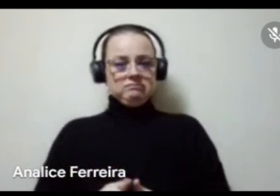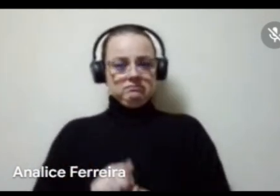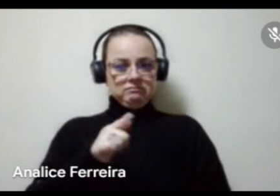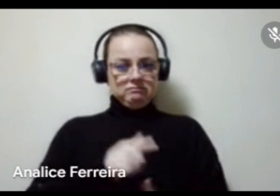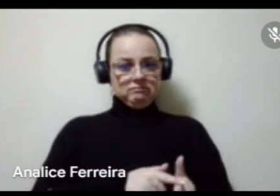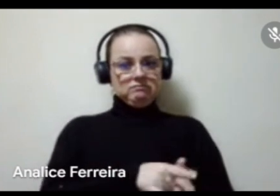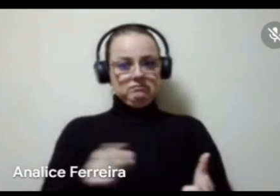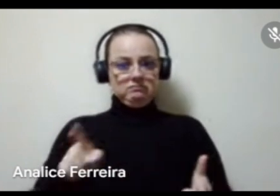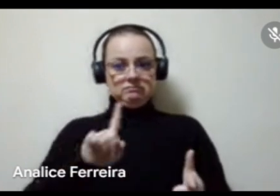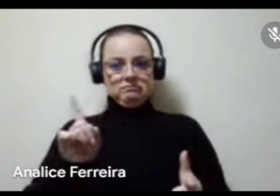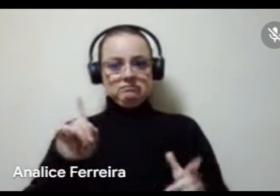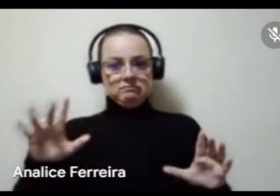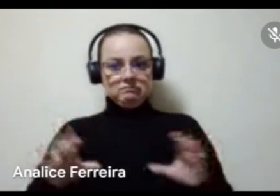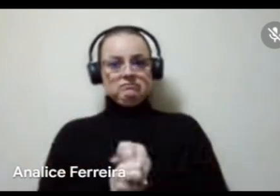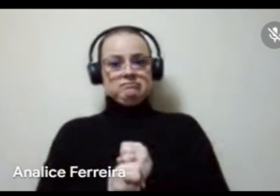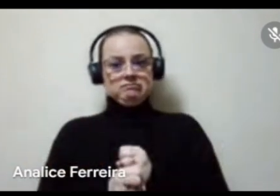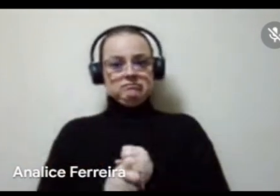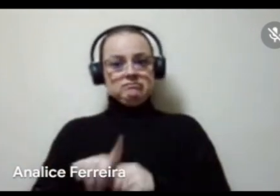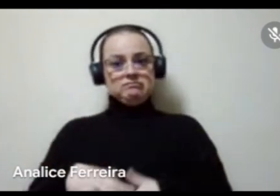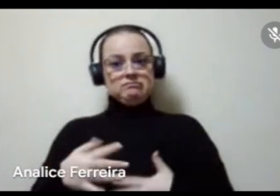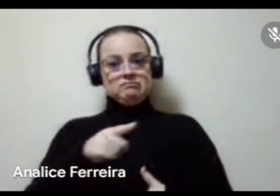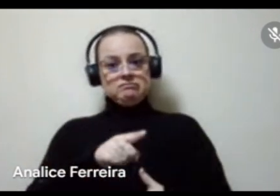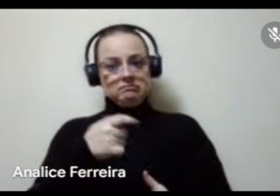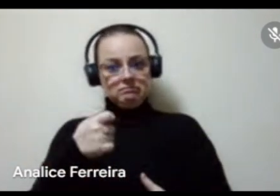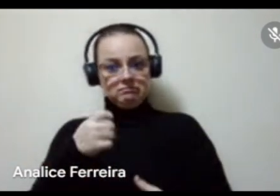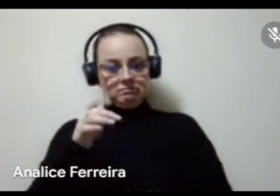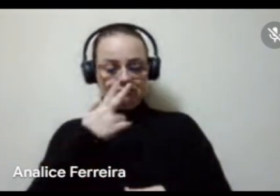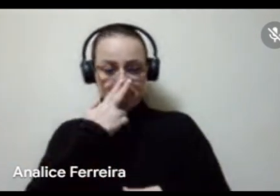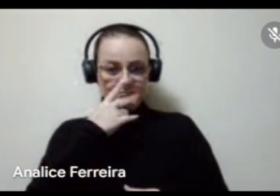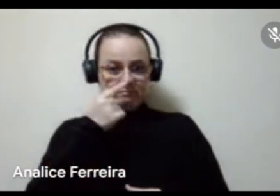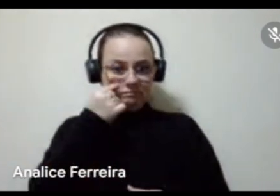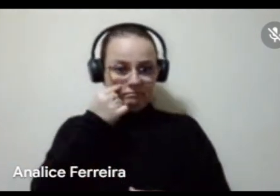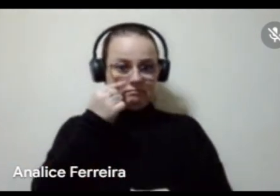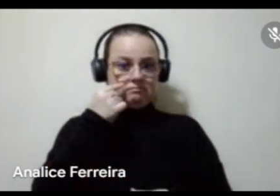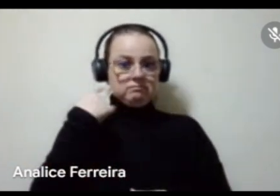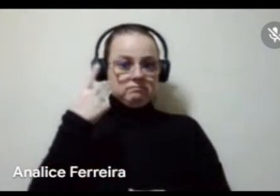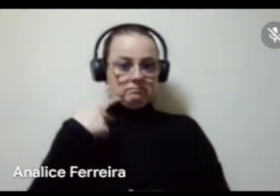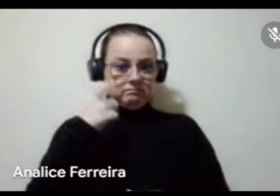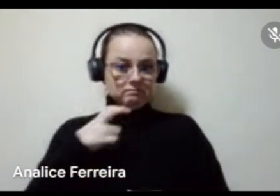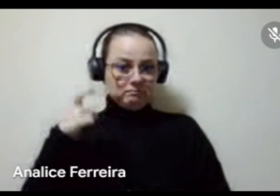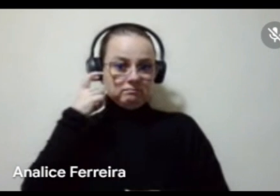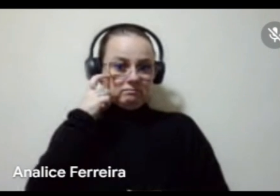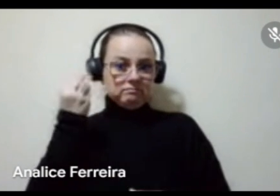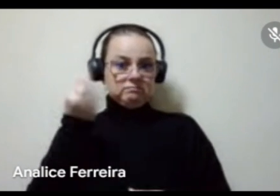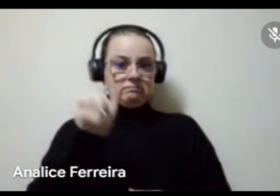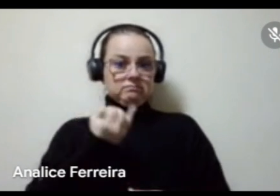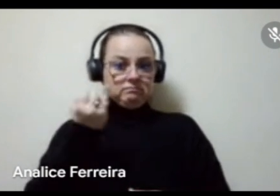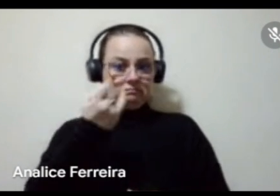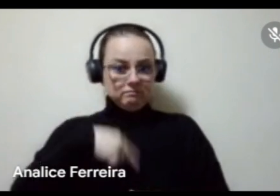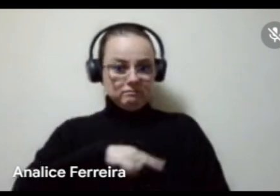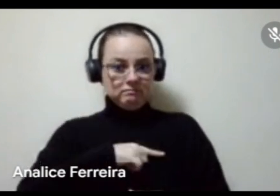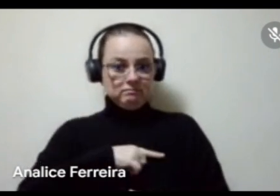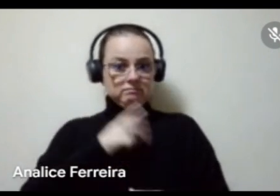não do acúmulo. Então, acho que isso tem que estar presente na nossa política cultural, sabe? É muito importante que isso esteja presente na nossa política